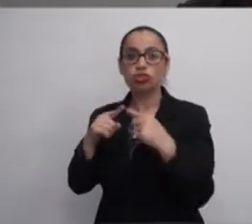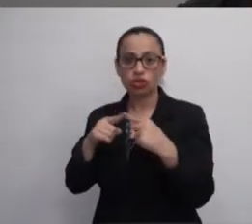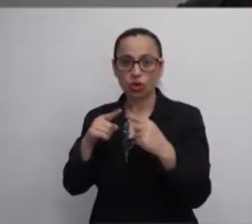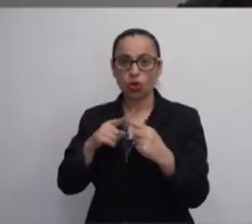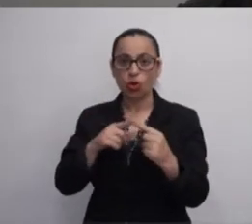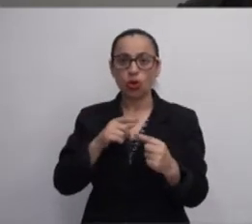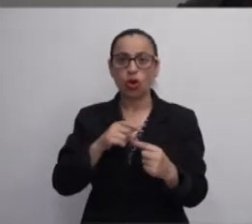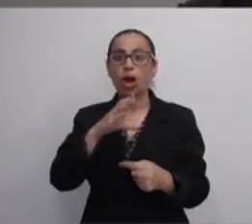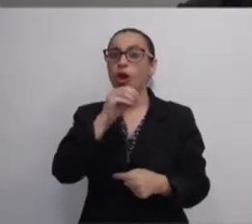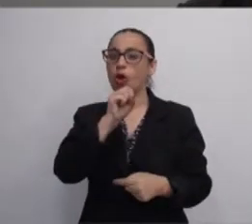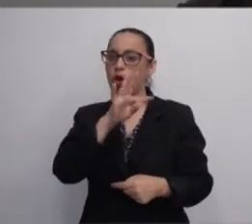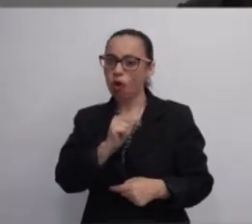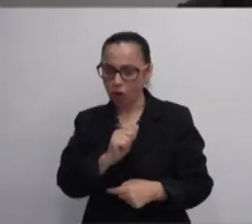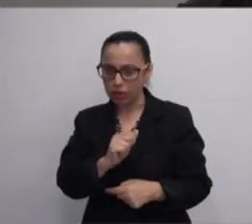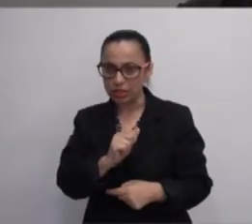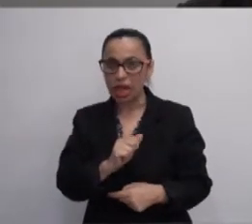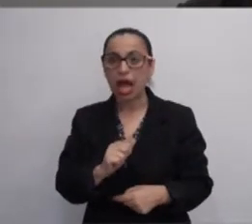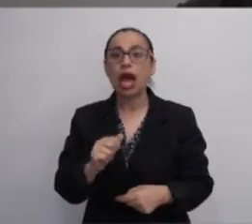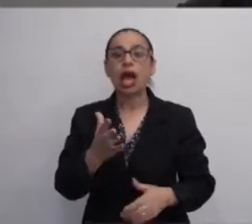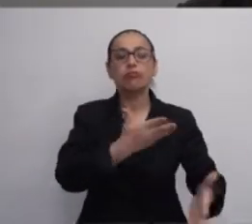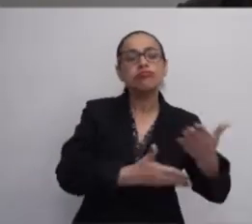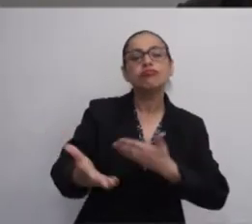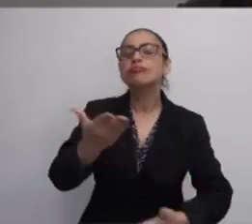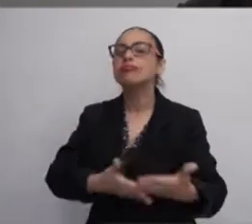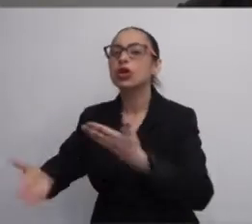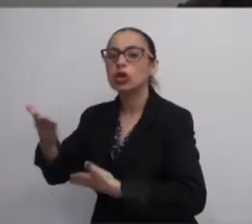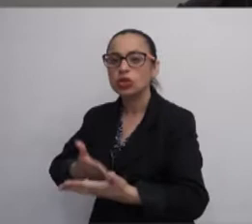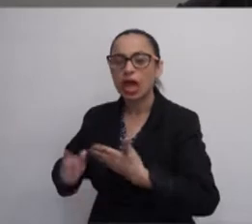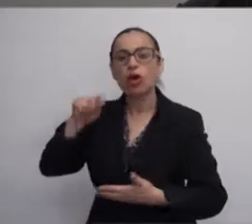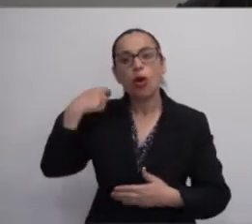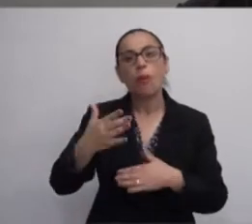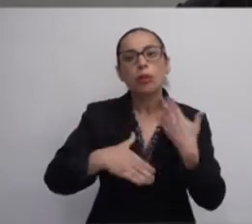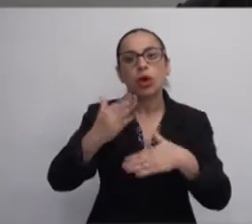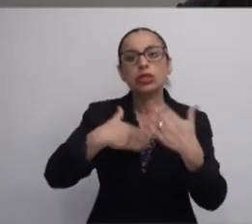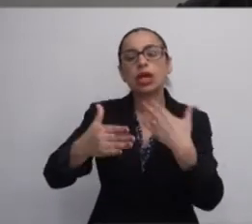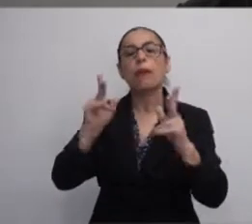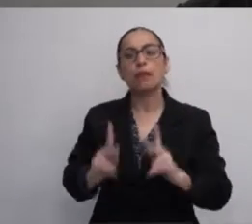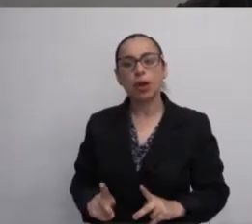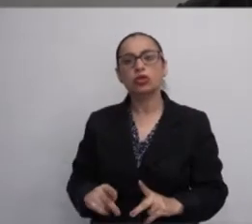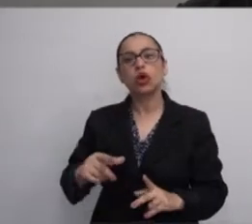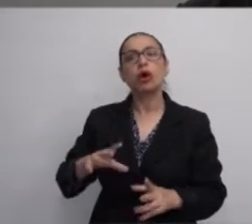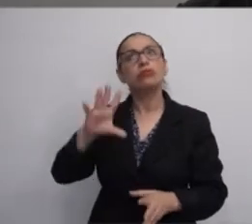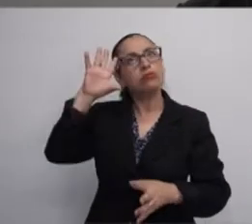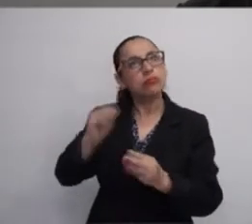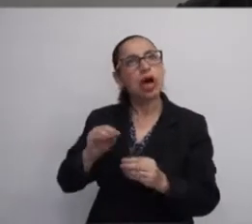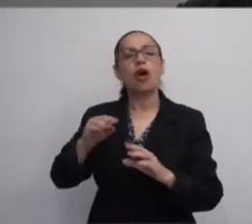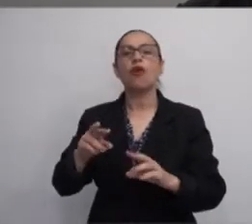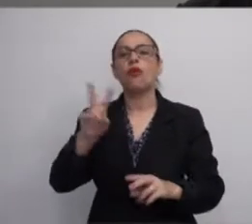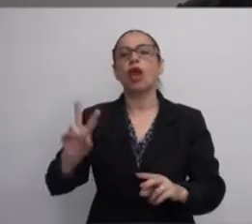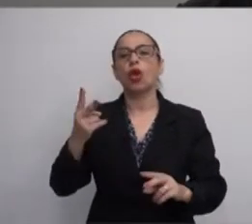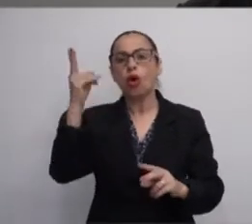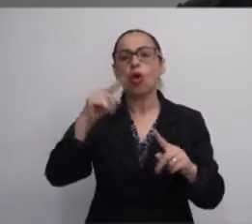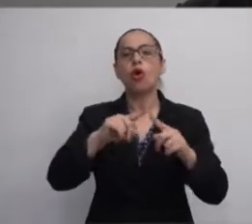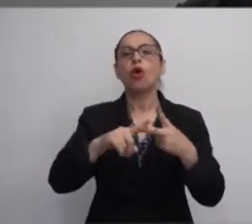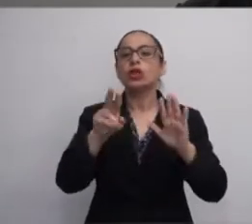autor Costa, a socialização é o processo pelo qual o indivíduo assimila os valores, as normas e as expectativas